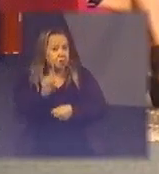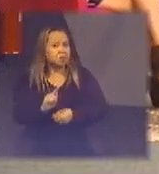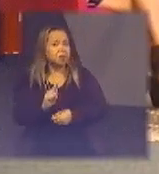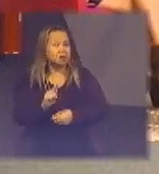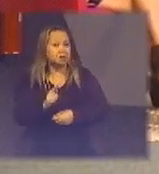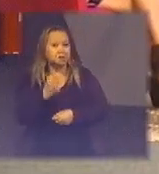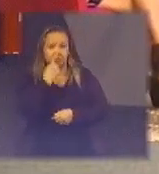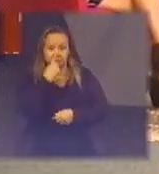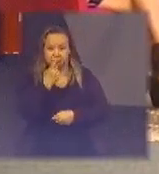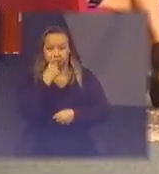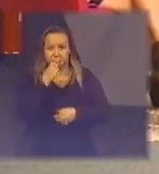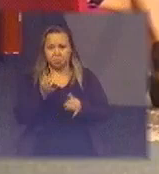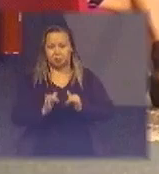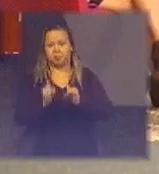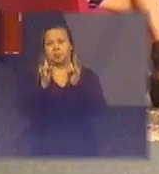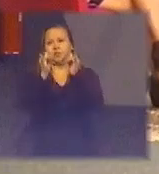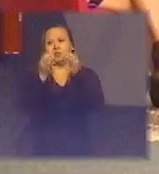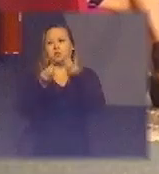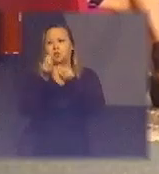eletrônicos